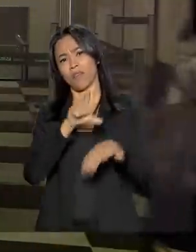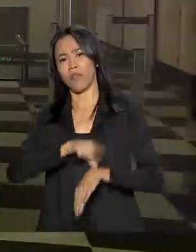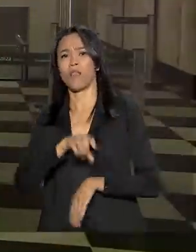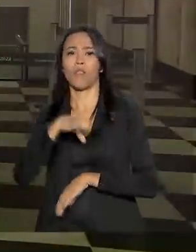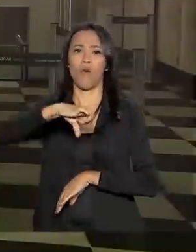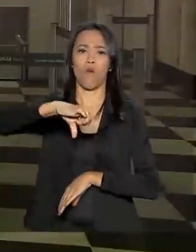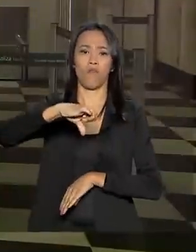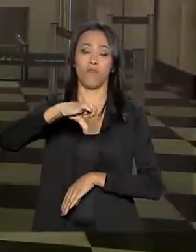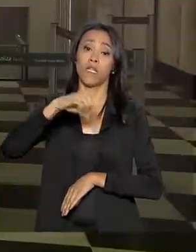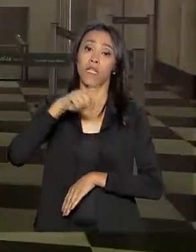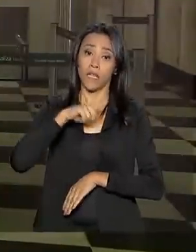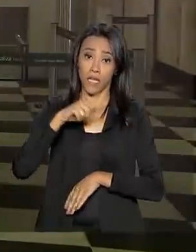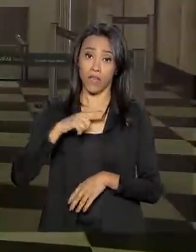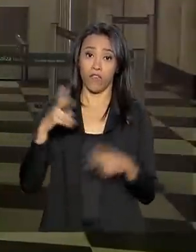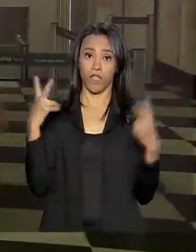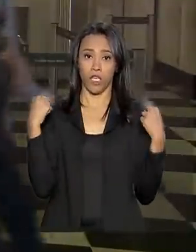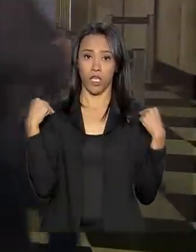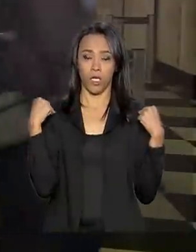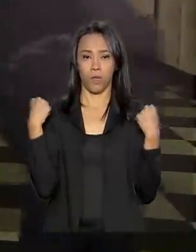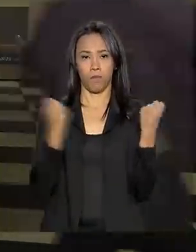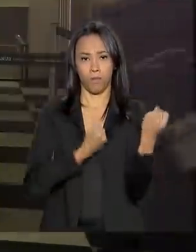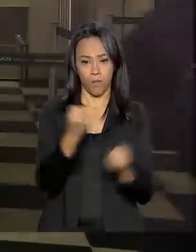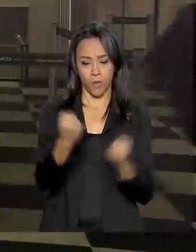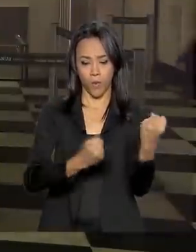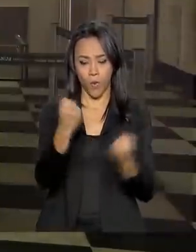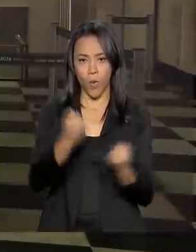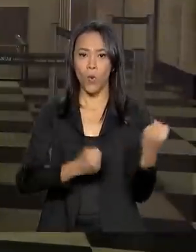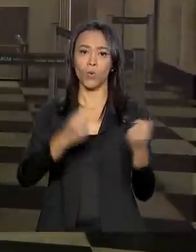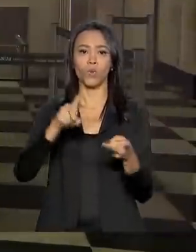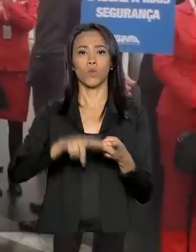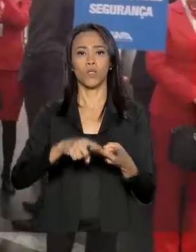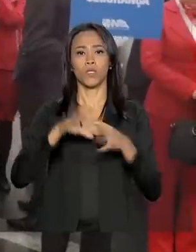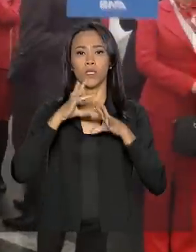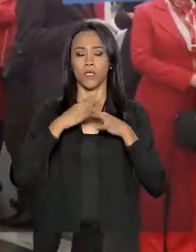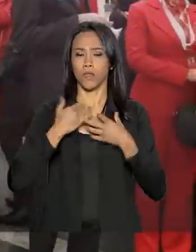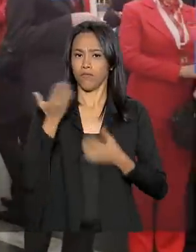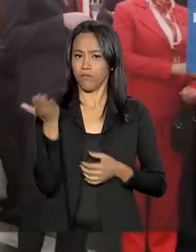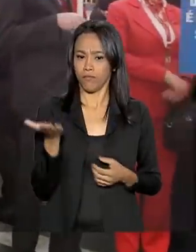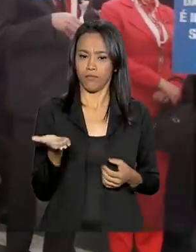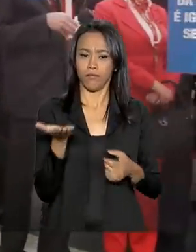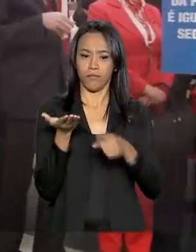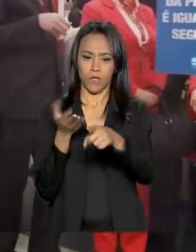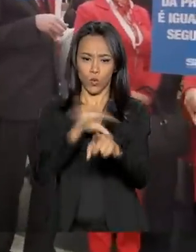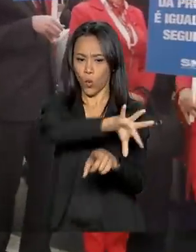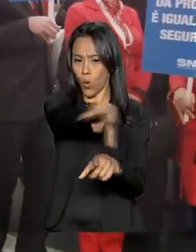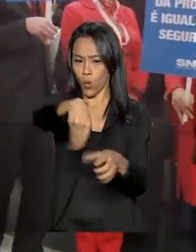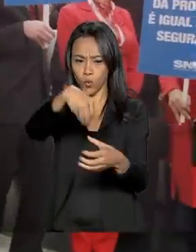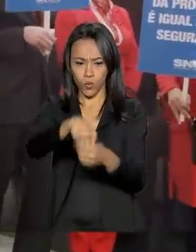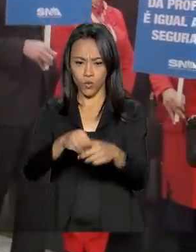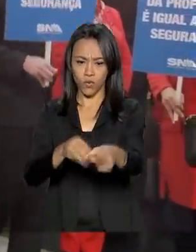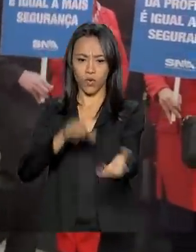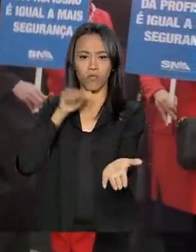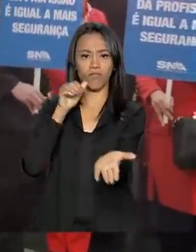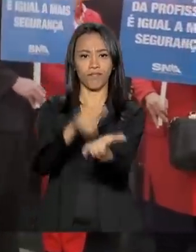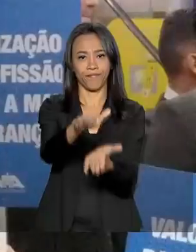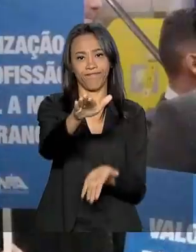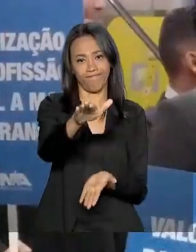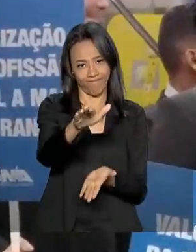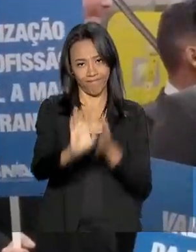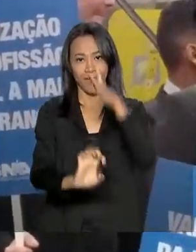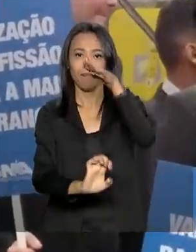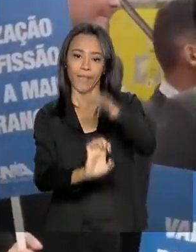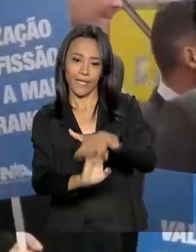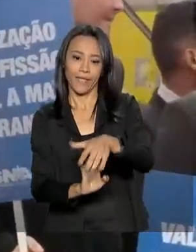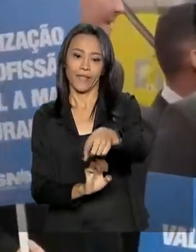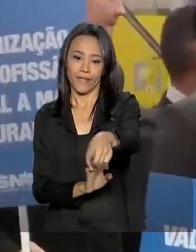Participaram pilotos e comissários de bordo da Avianca. E novecentos desses profissionais foram demitidos nesta